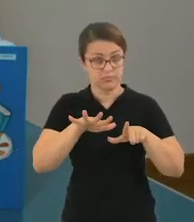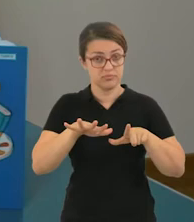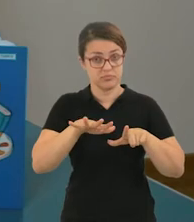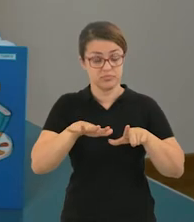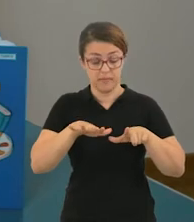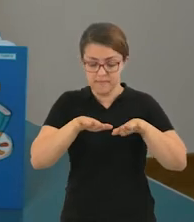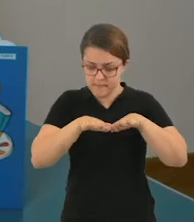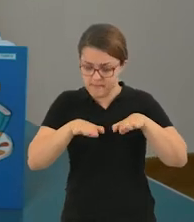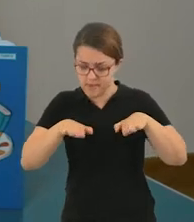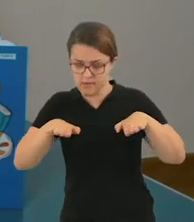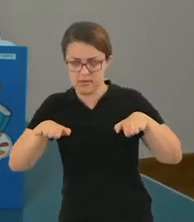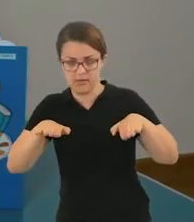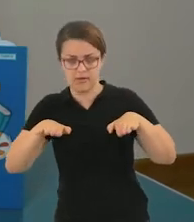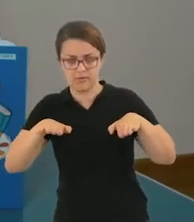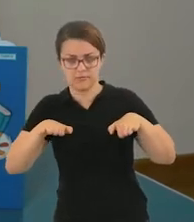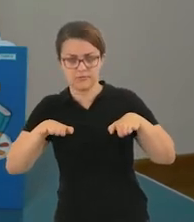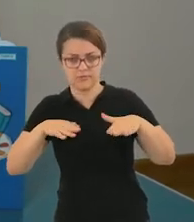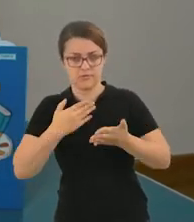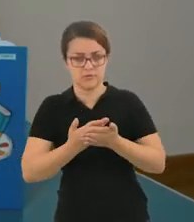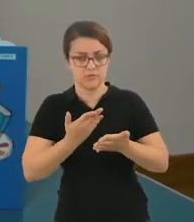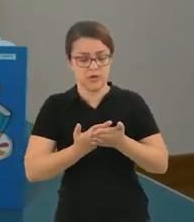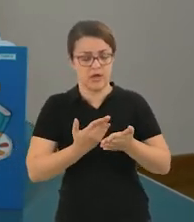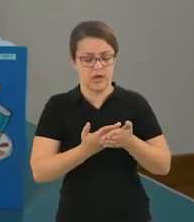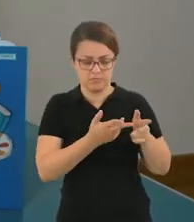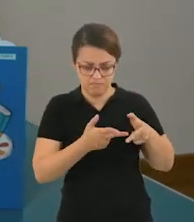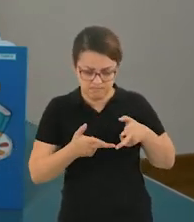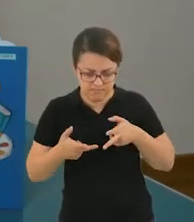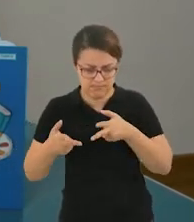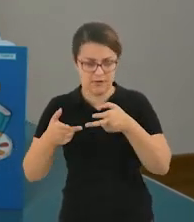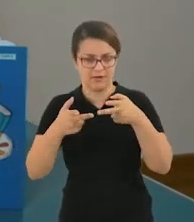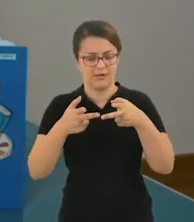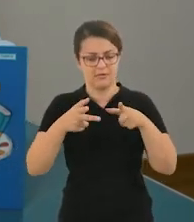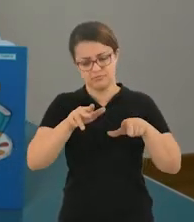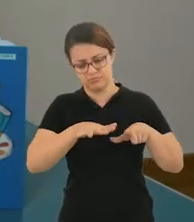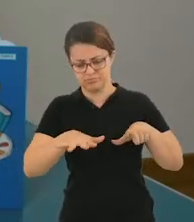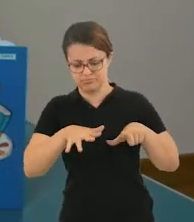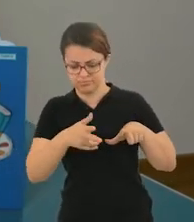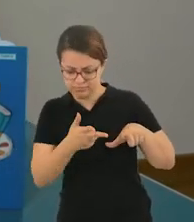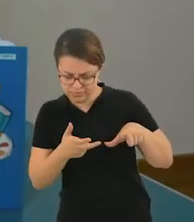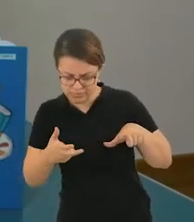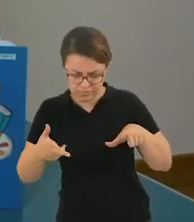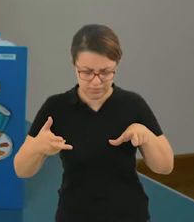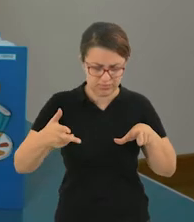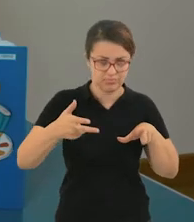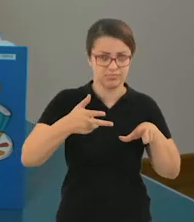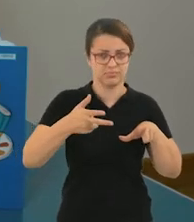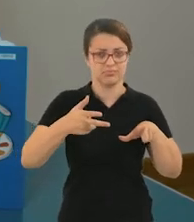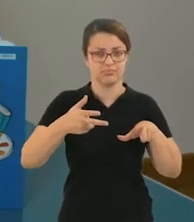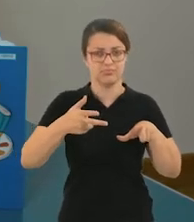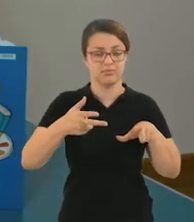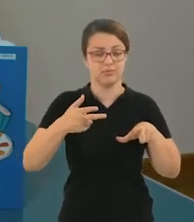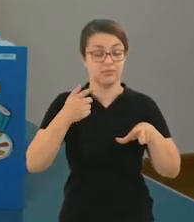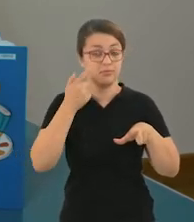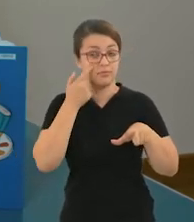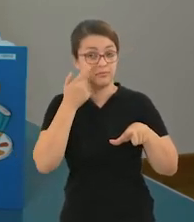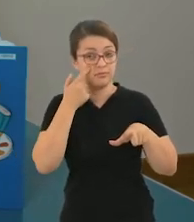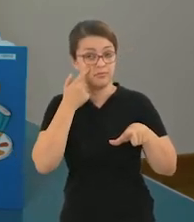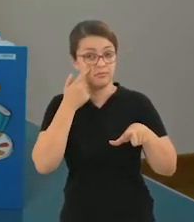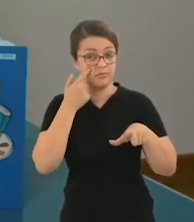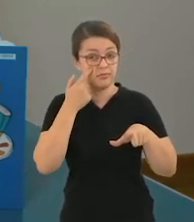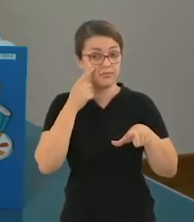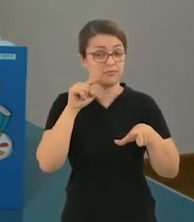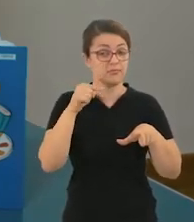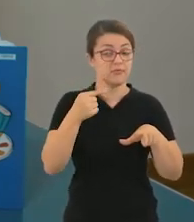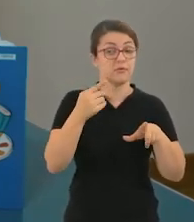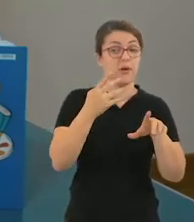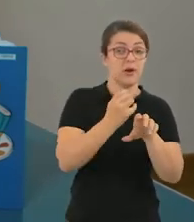objeto plano, tudo bem? E aí, nós vamos ter que analisar esse objeto, né? Essa forma geométrica, e com isso fazer o